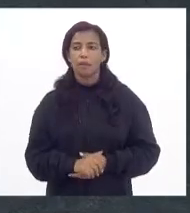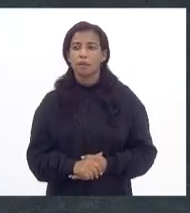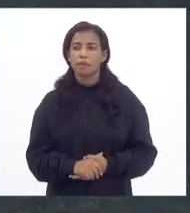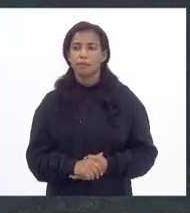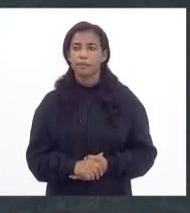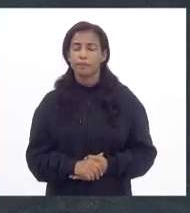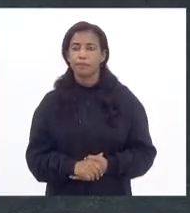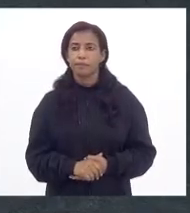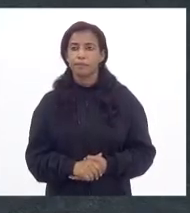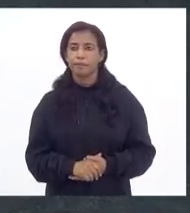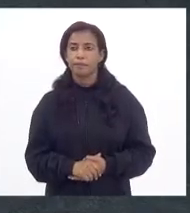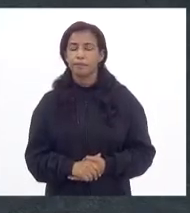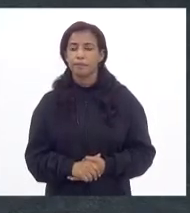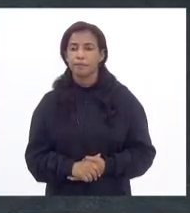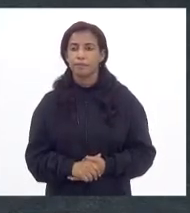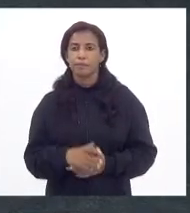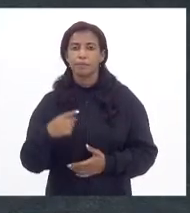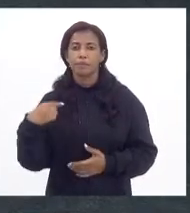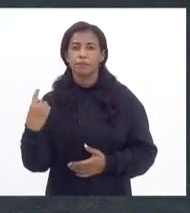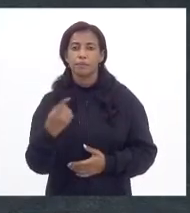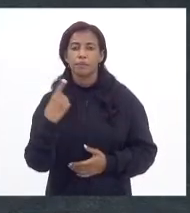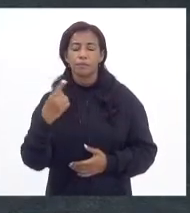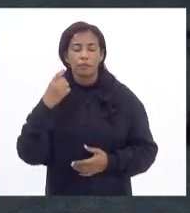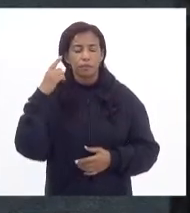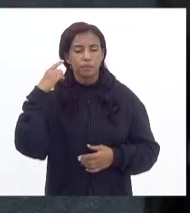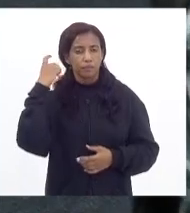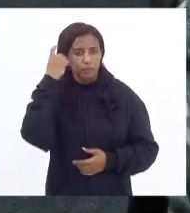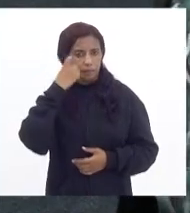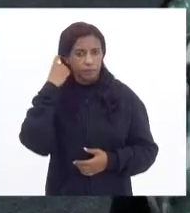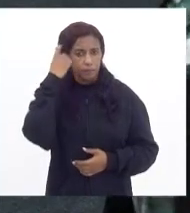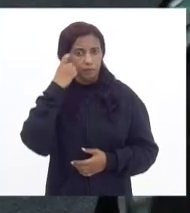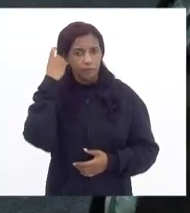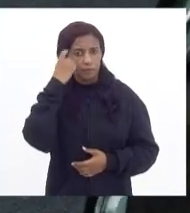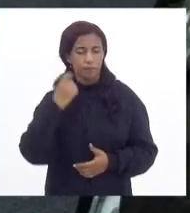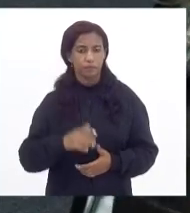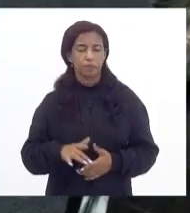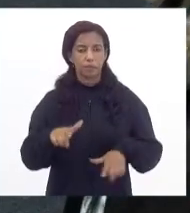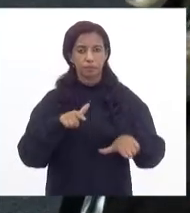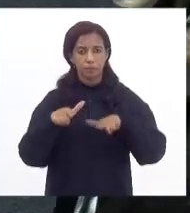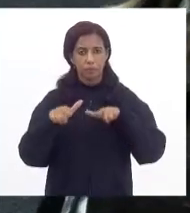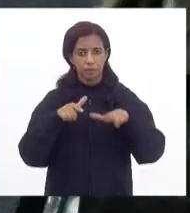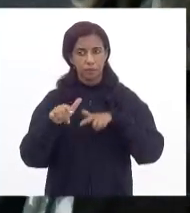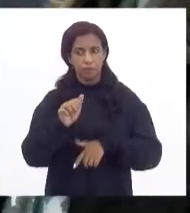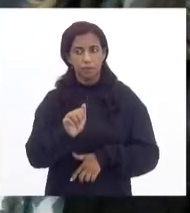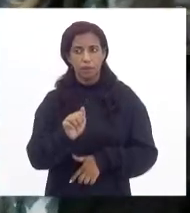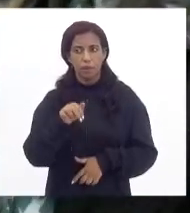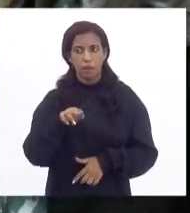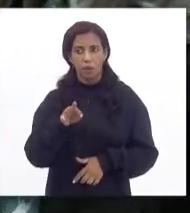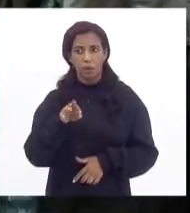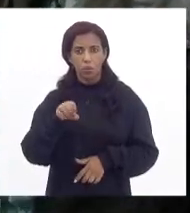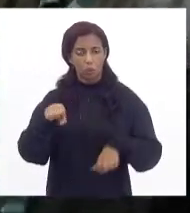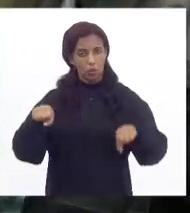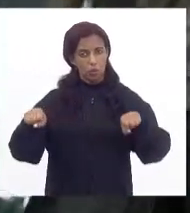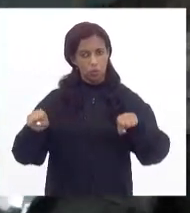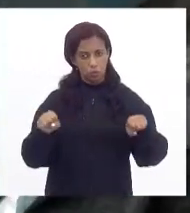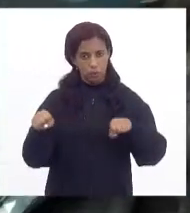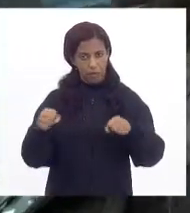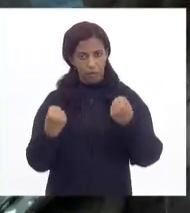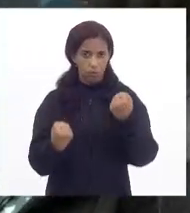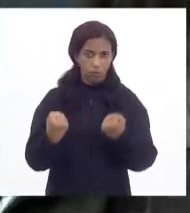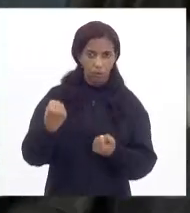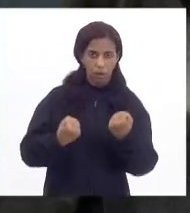deputada Lucinha, nós tivemos preocupação que o trabalhador autônomo motorizado,